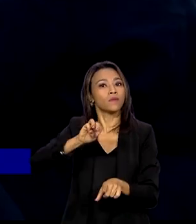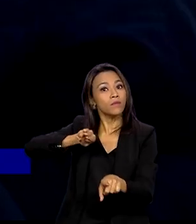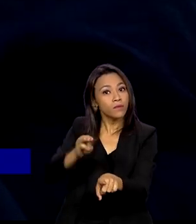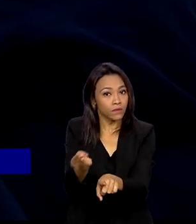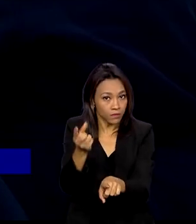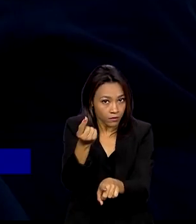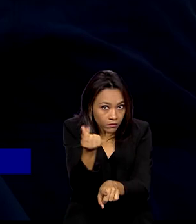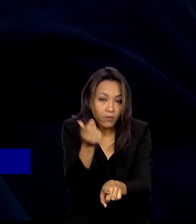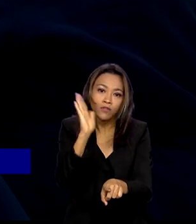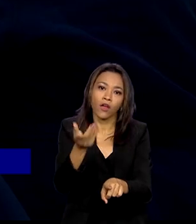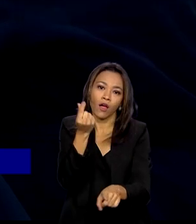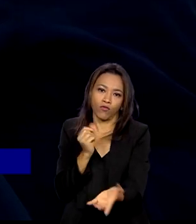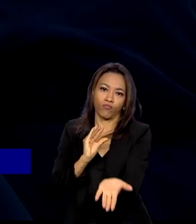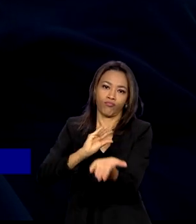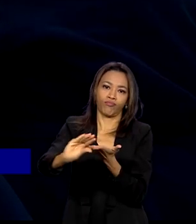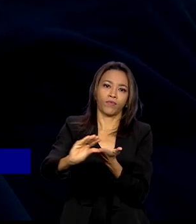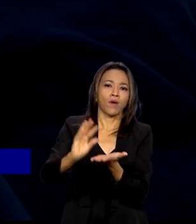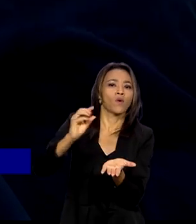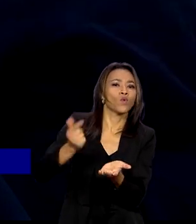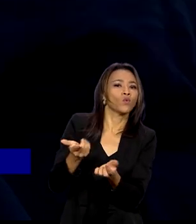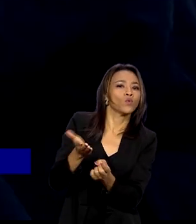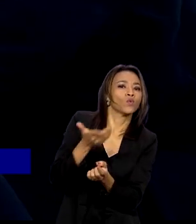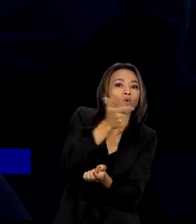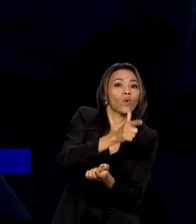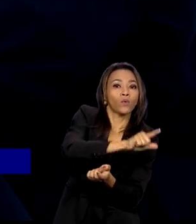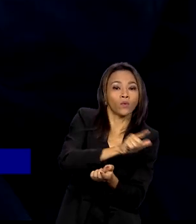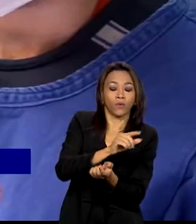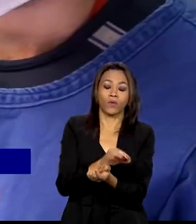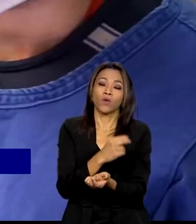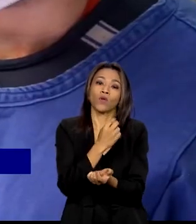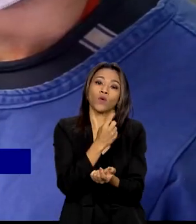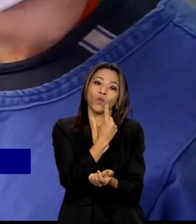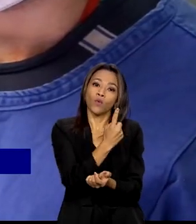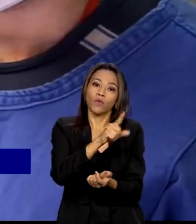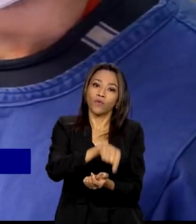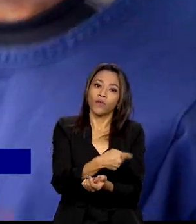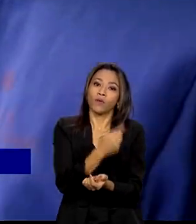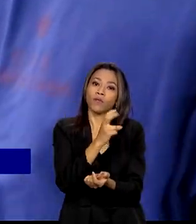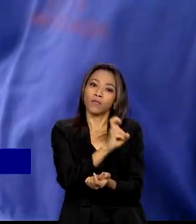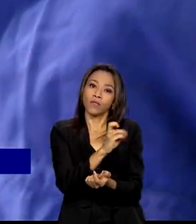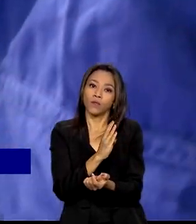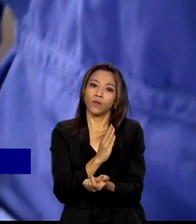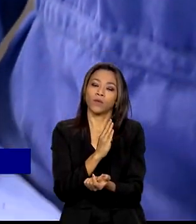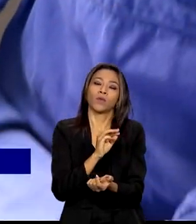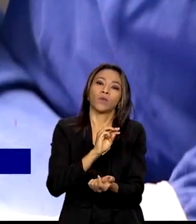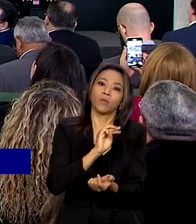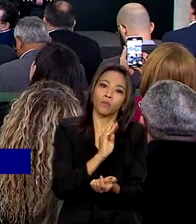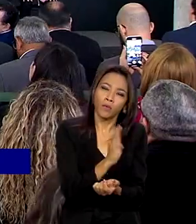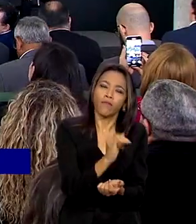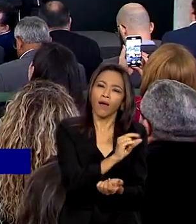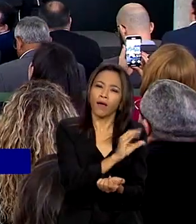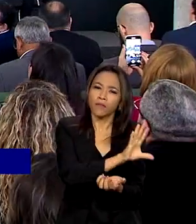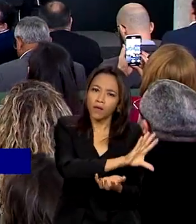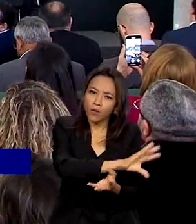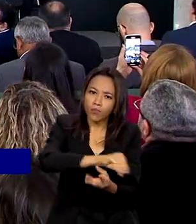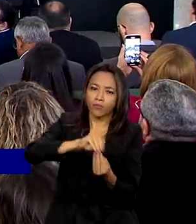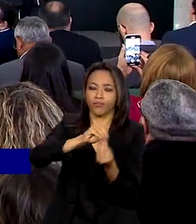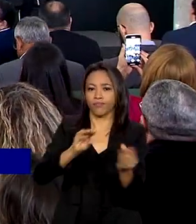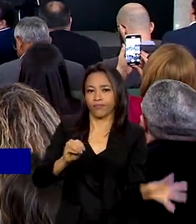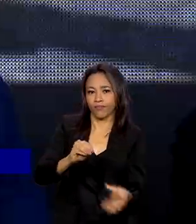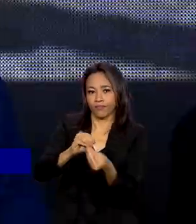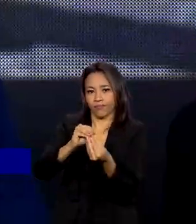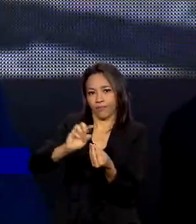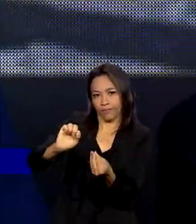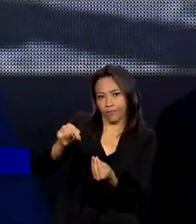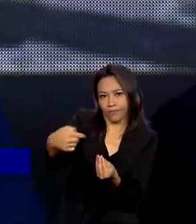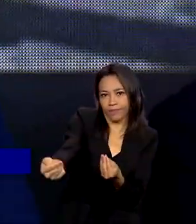foram repassados. O restante, de 1,5 bilhão, vai ser liberado em parcela única. Na cerimônia de anúncio da